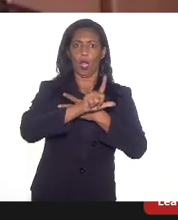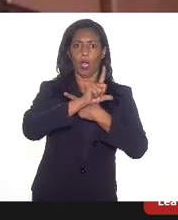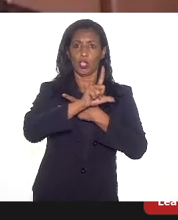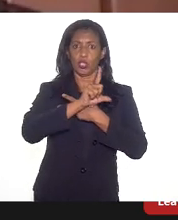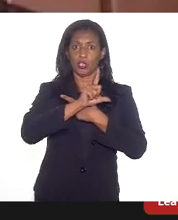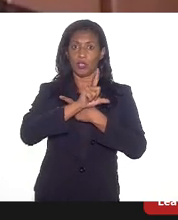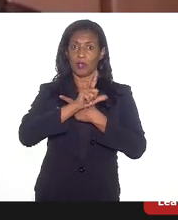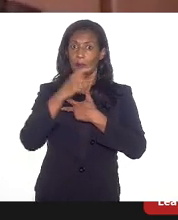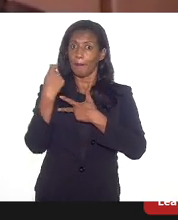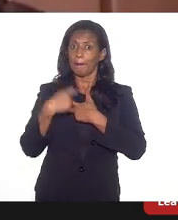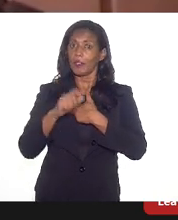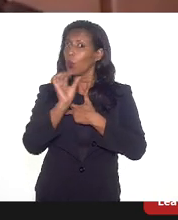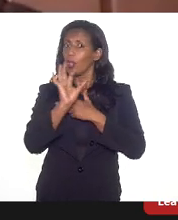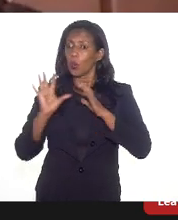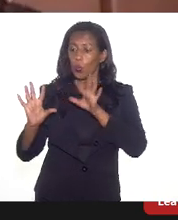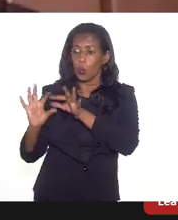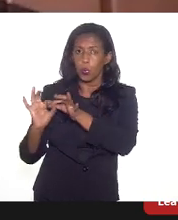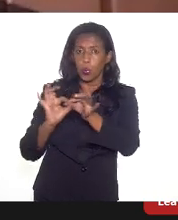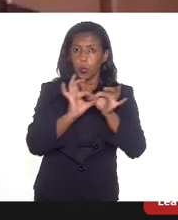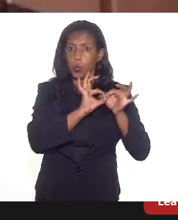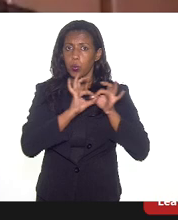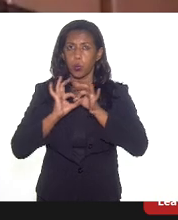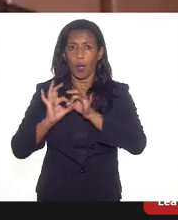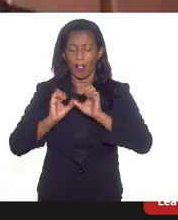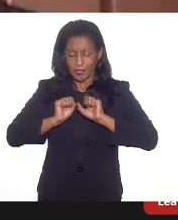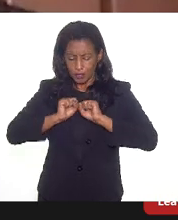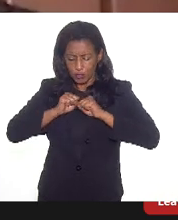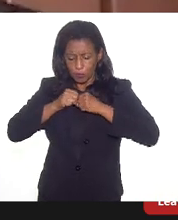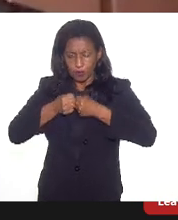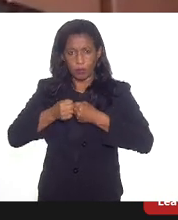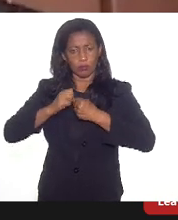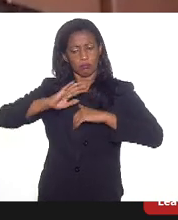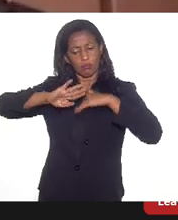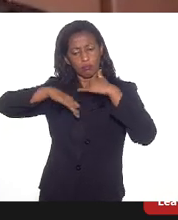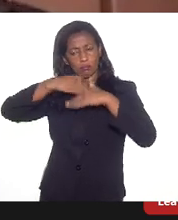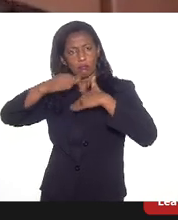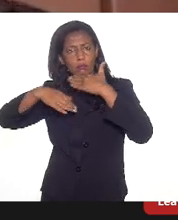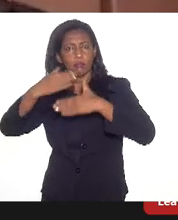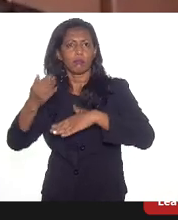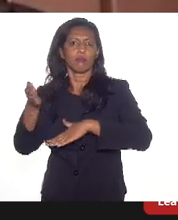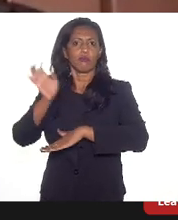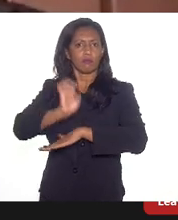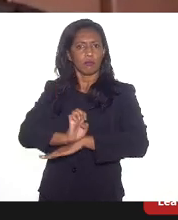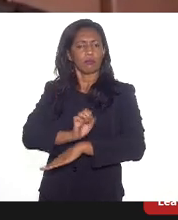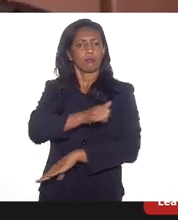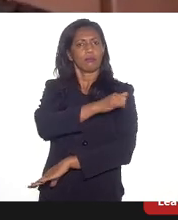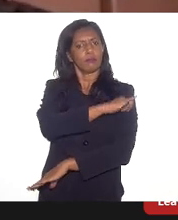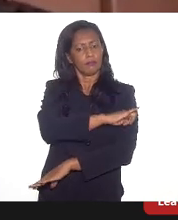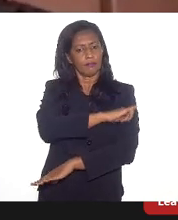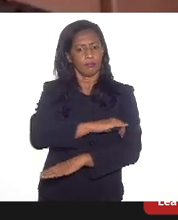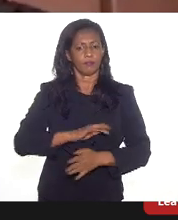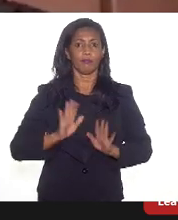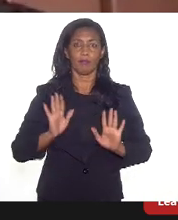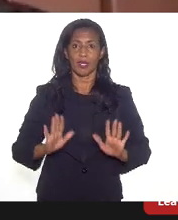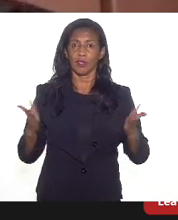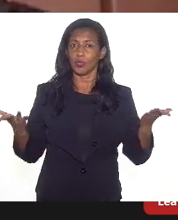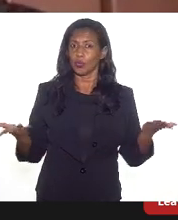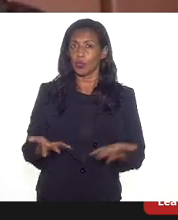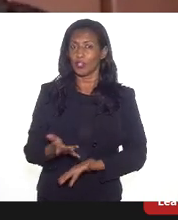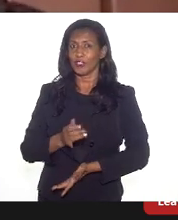unam esforços em torno do desenvolvimento do Estado do Rio de Janeiro. Nós hoje,